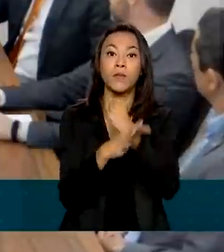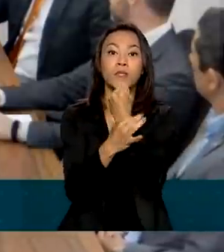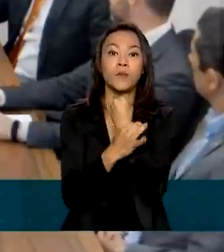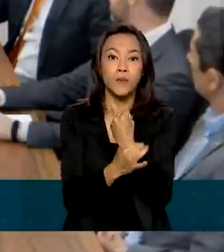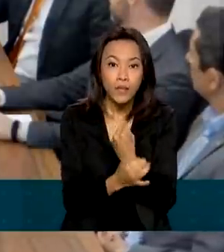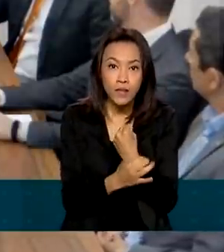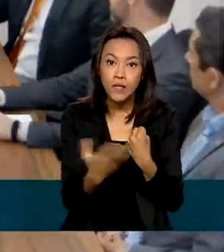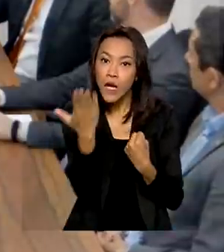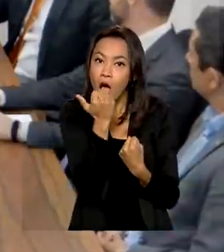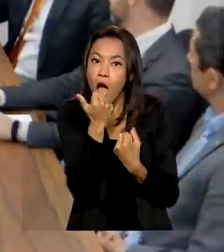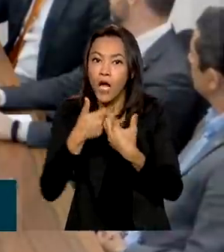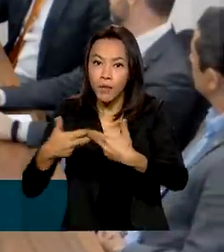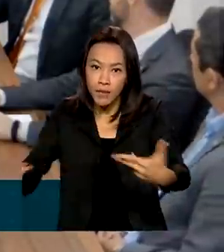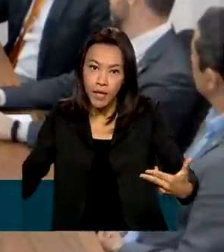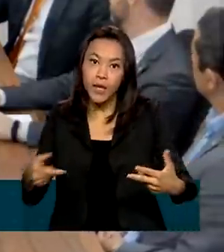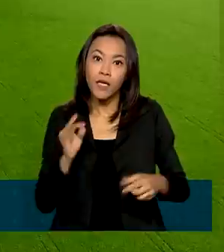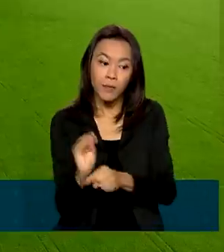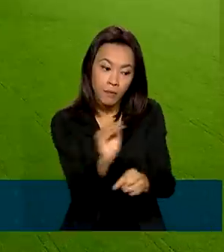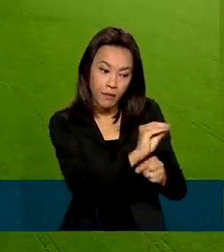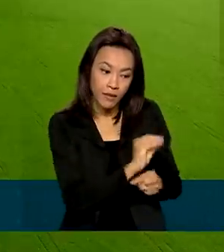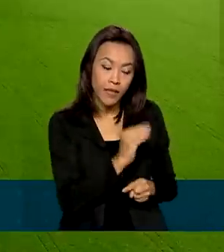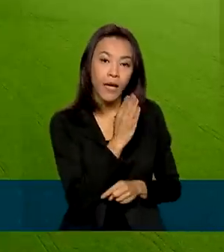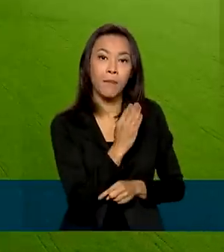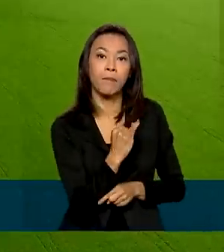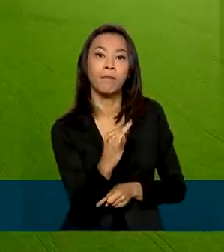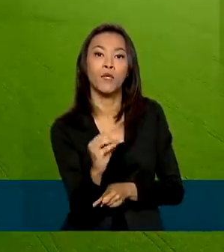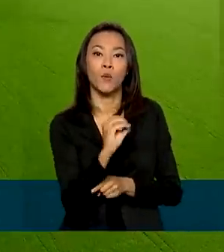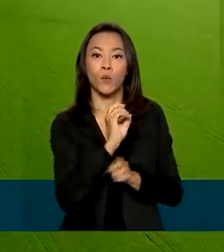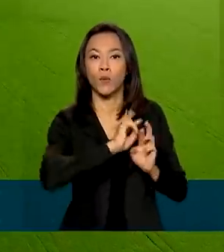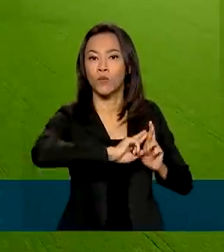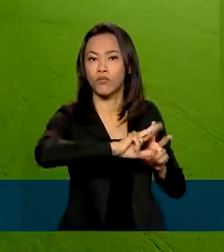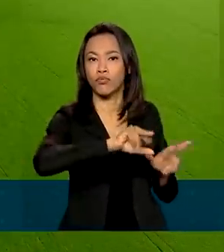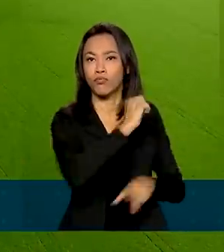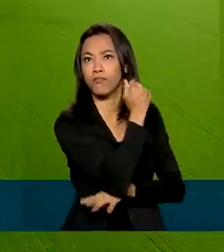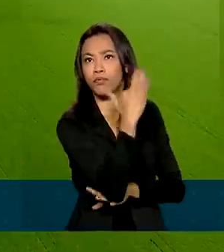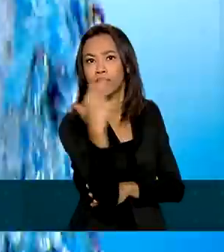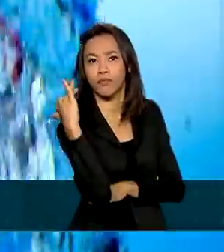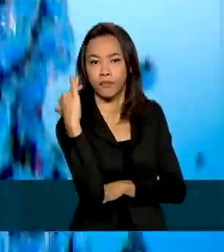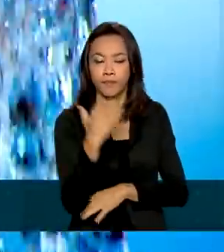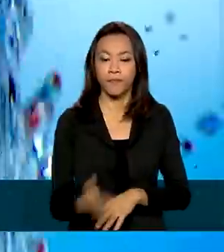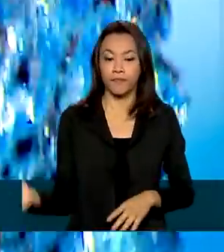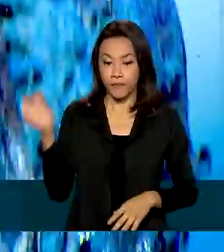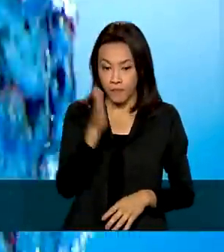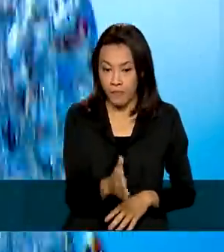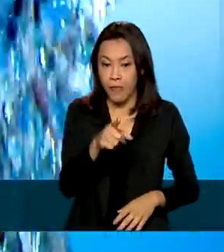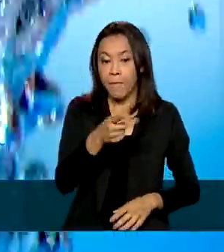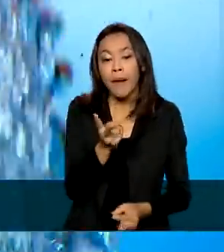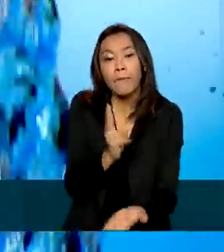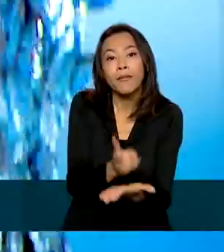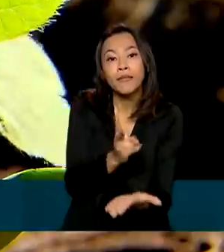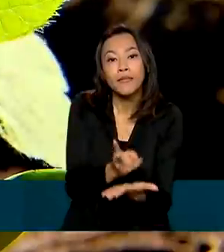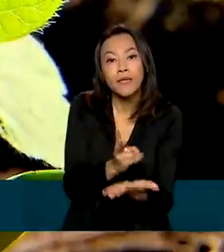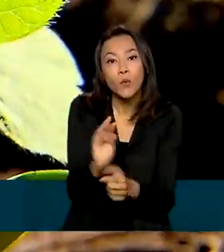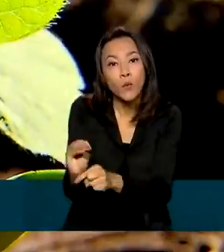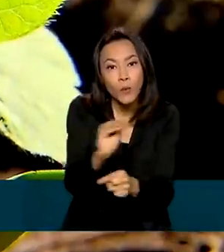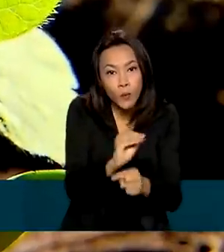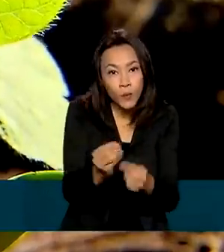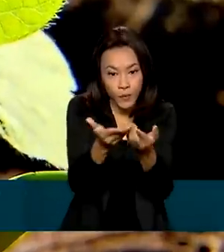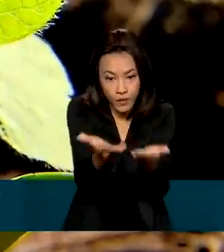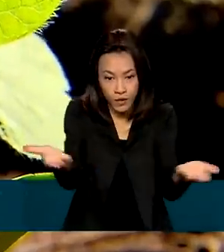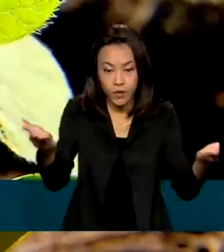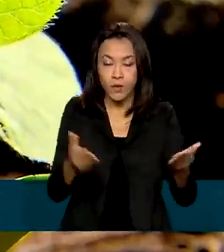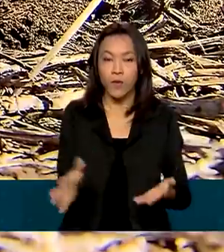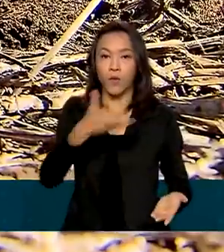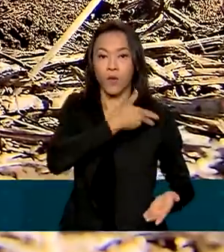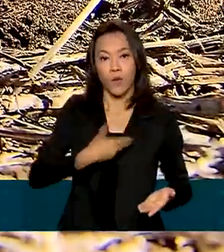e conservação da biodiversidade. E para promover a produtividade associada à preservação dos recursos naturais, o governo federal